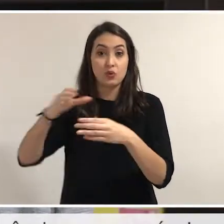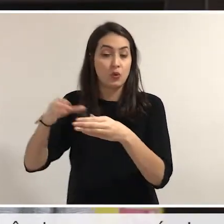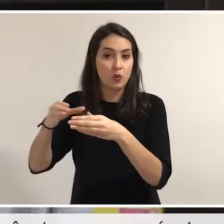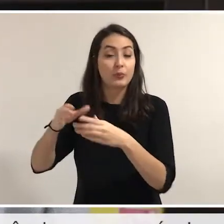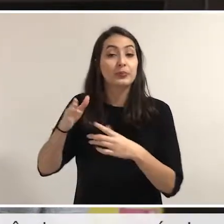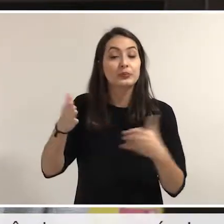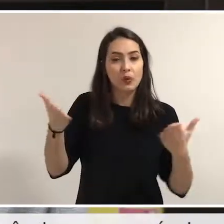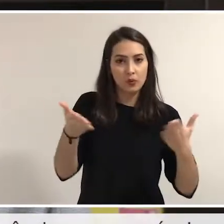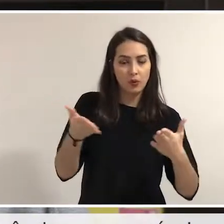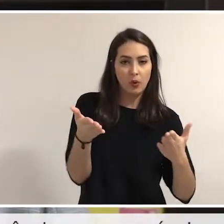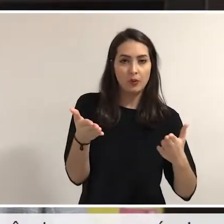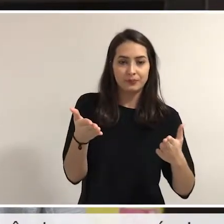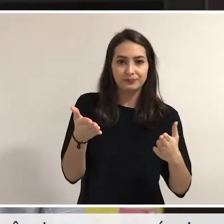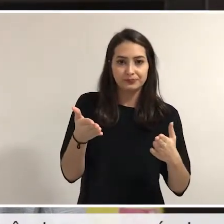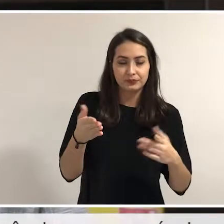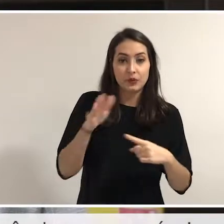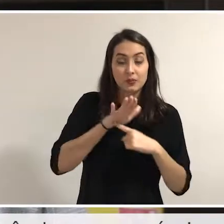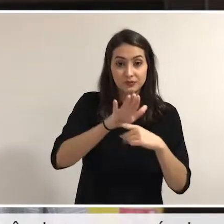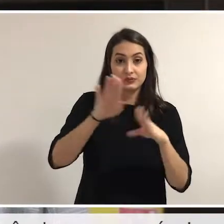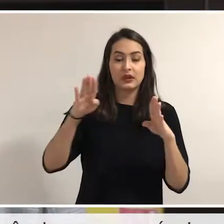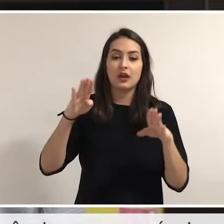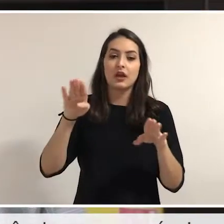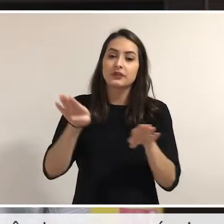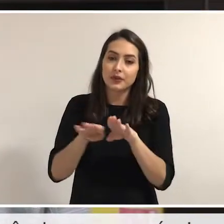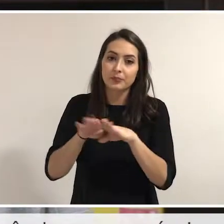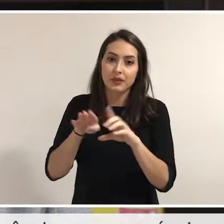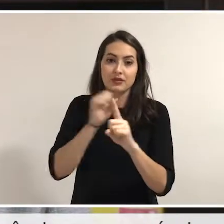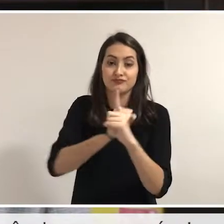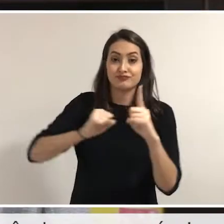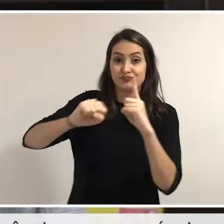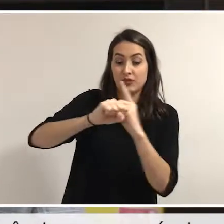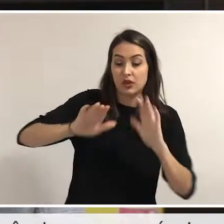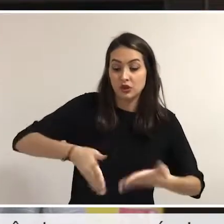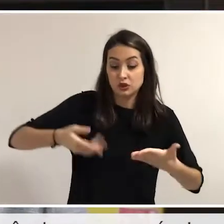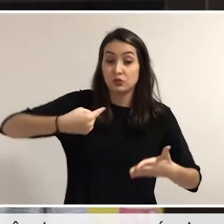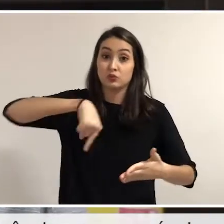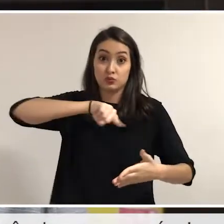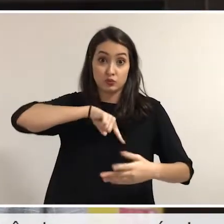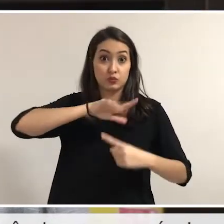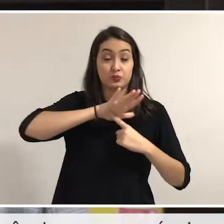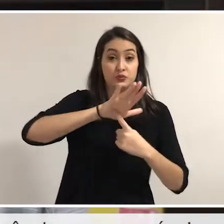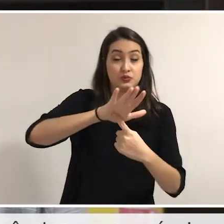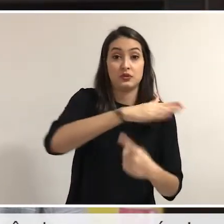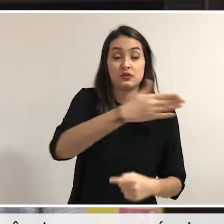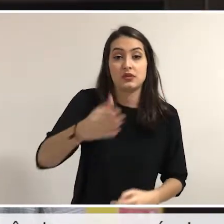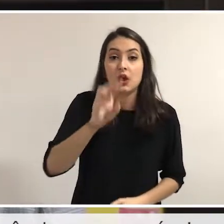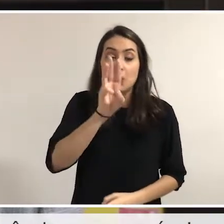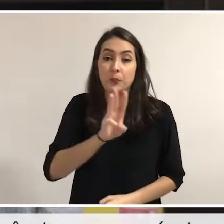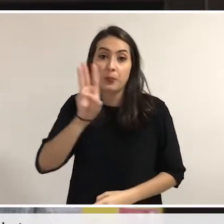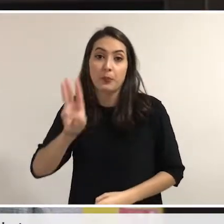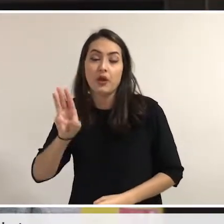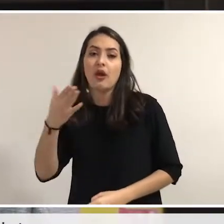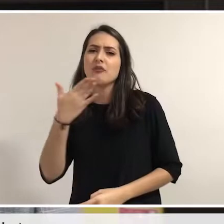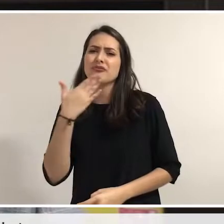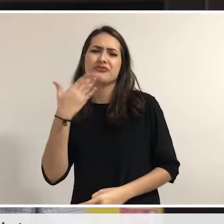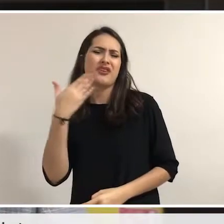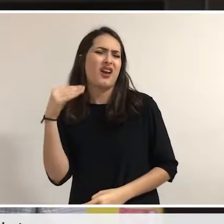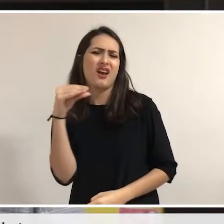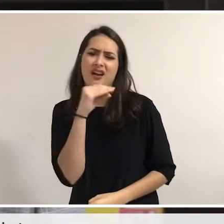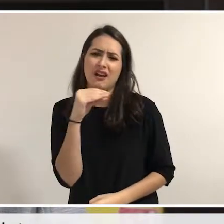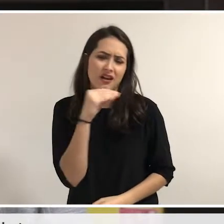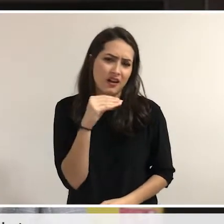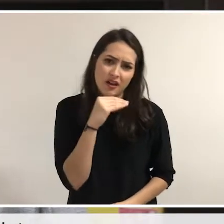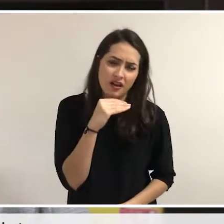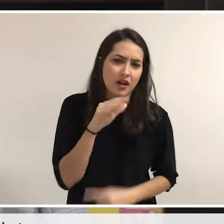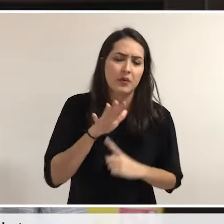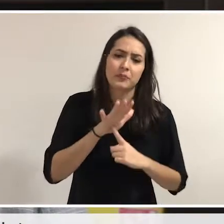Para isso, construímos essa página que, de maneira dinâmica e acessível, irá apresentar, ao longo dos próximos meses, o que consideramos